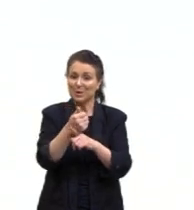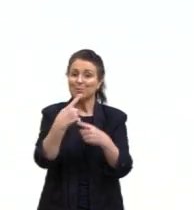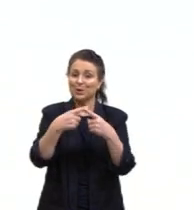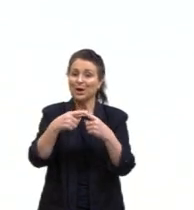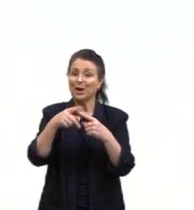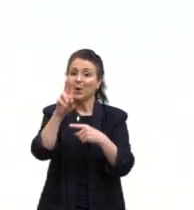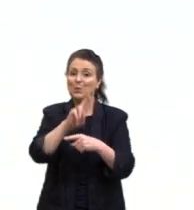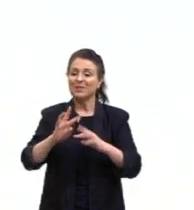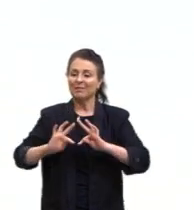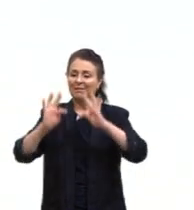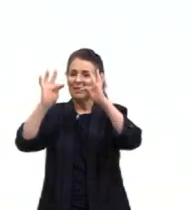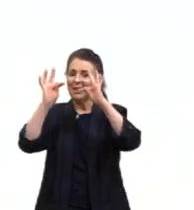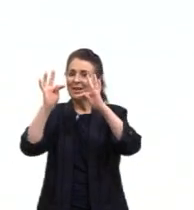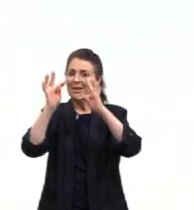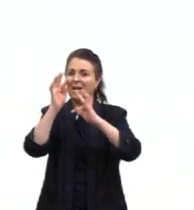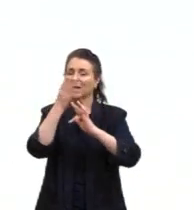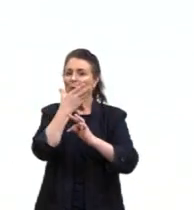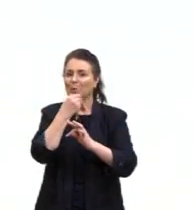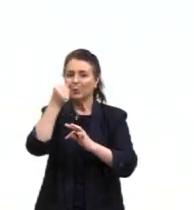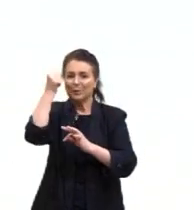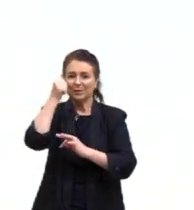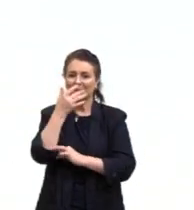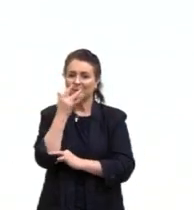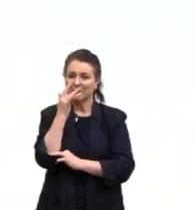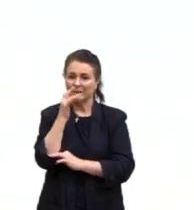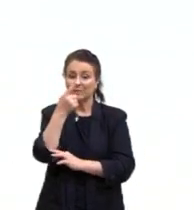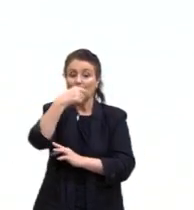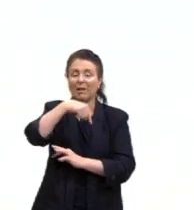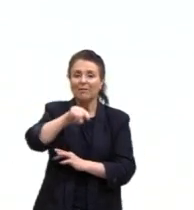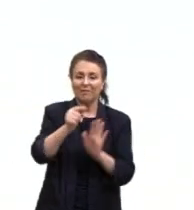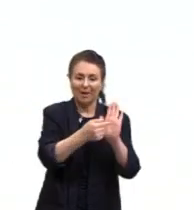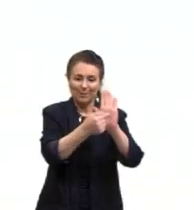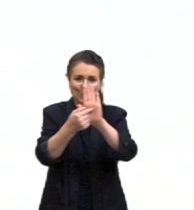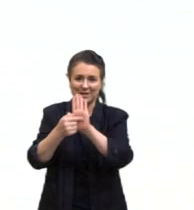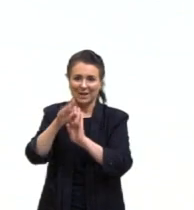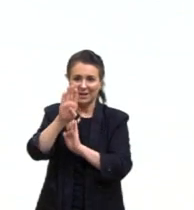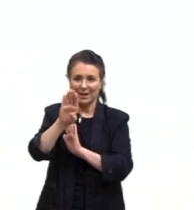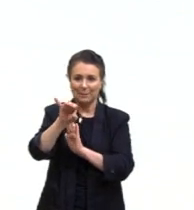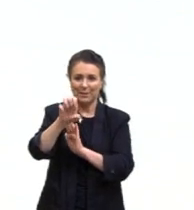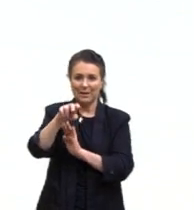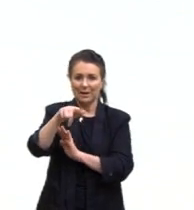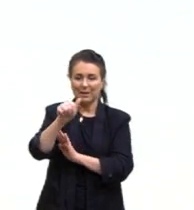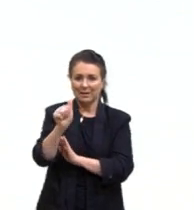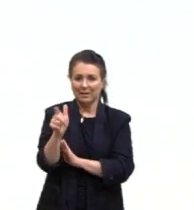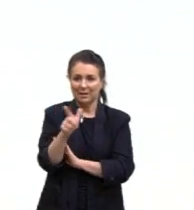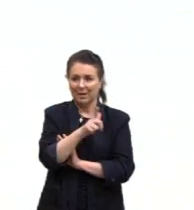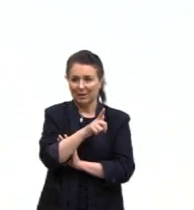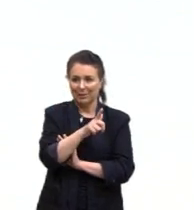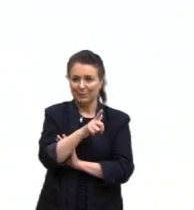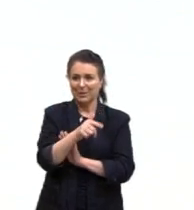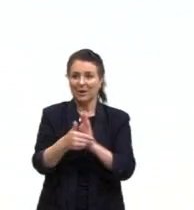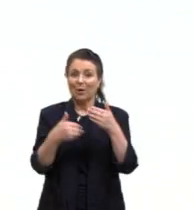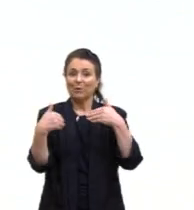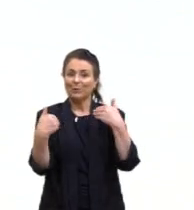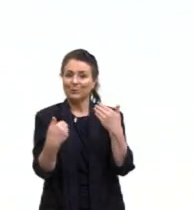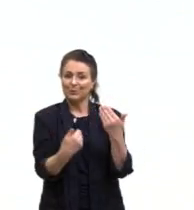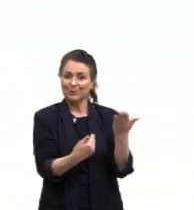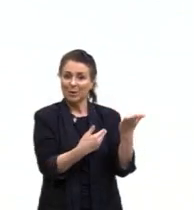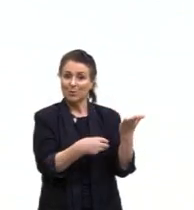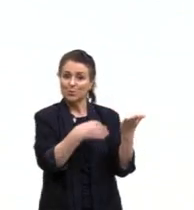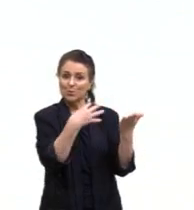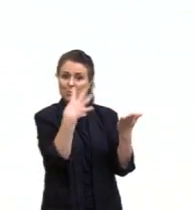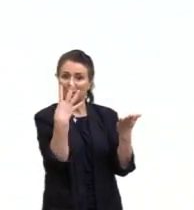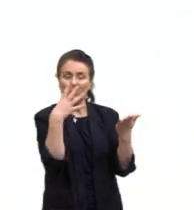ela vai parar na Bienal com essa obra, que é da Bucuri no céu, são quatro aves,